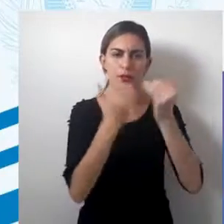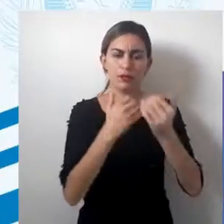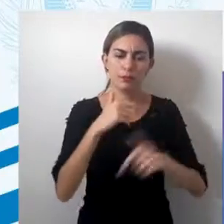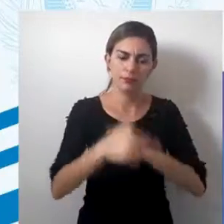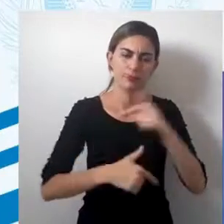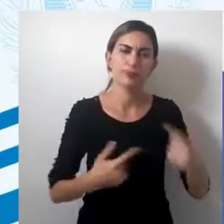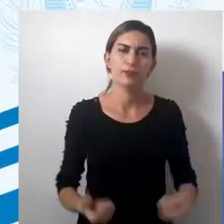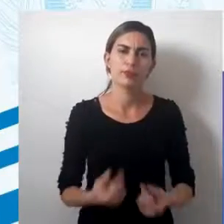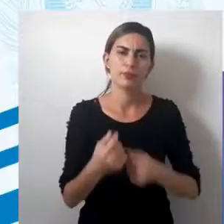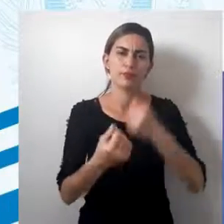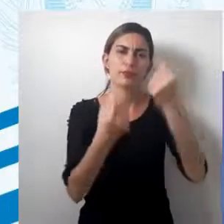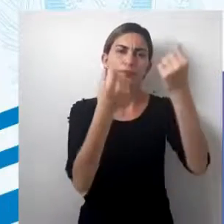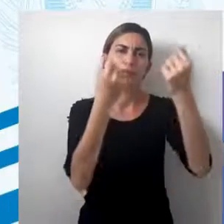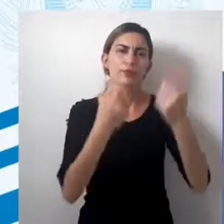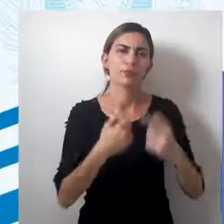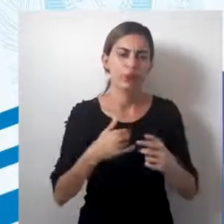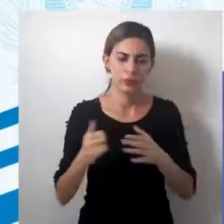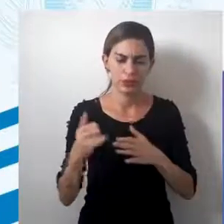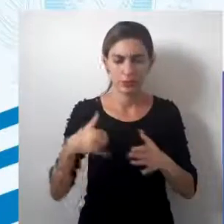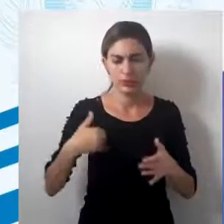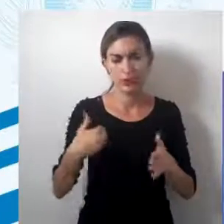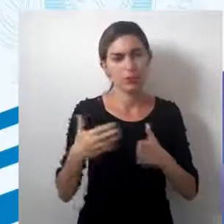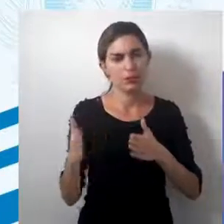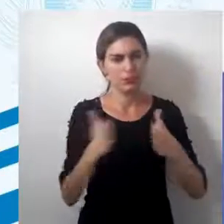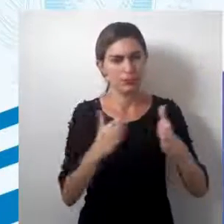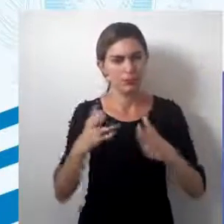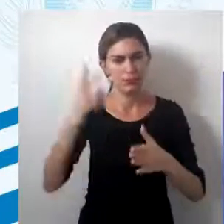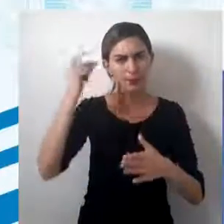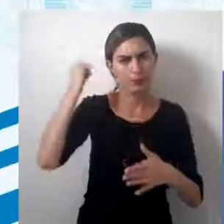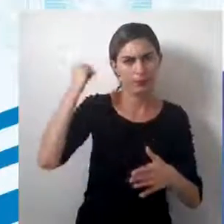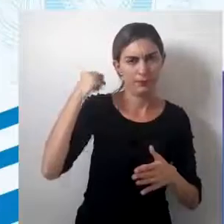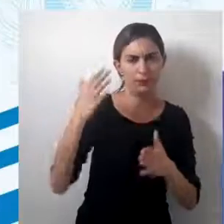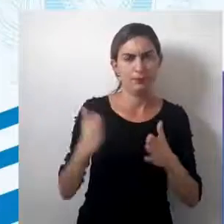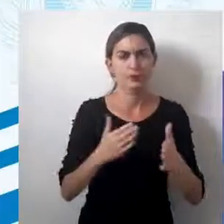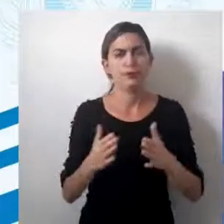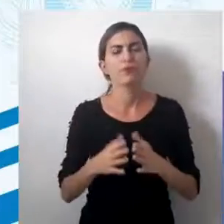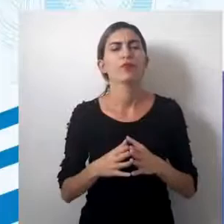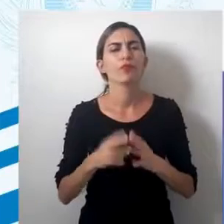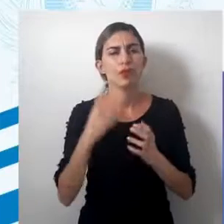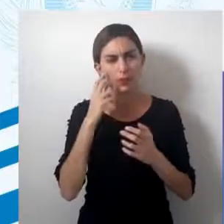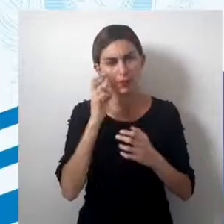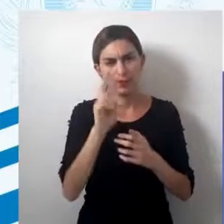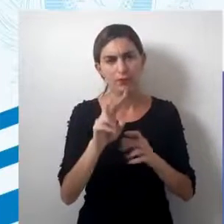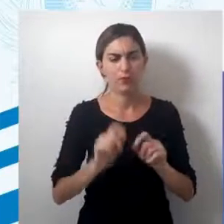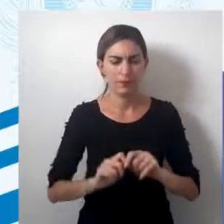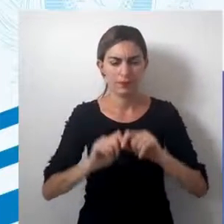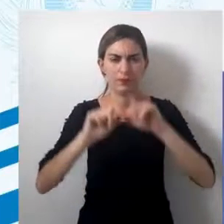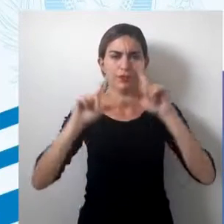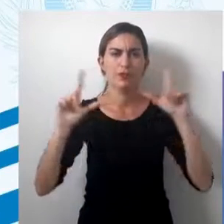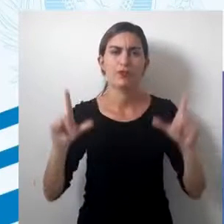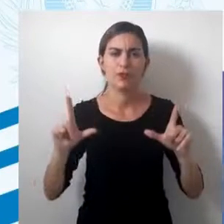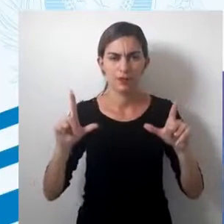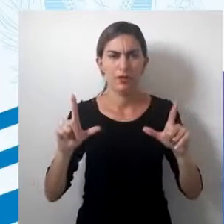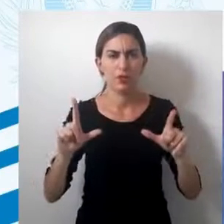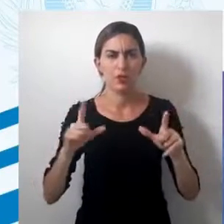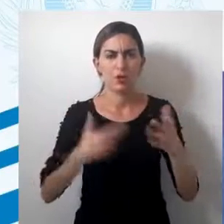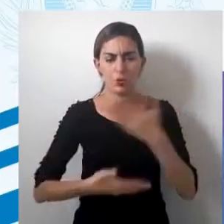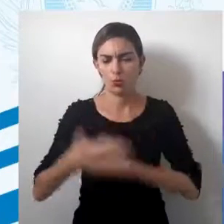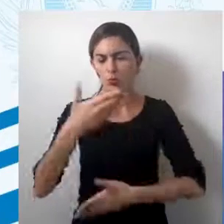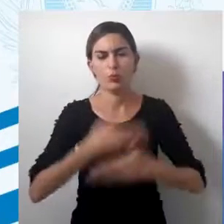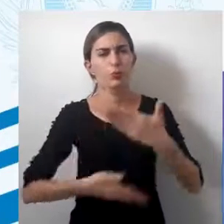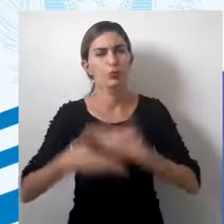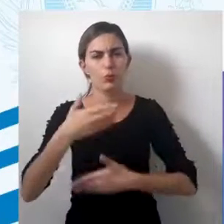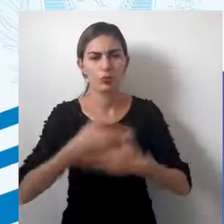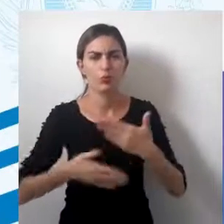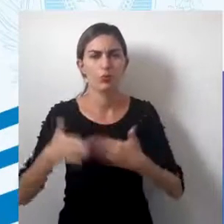atividades econômicas. Durante a Idade Antiga, como vocês podem observar aí na tela, a